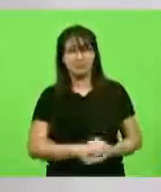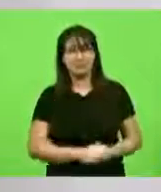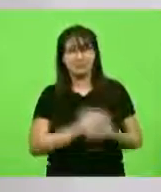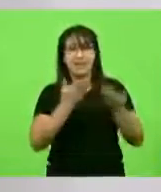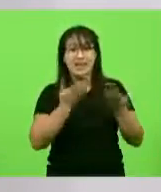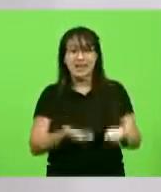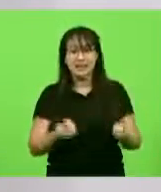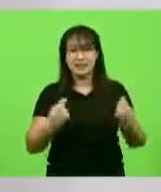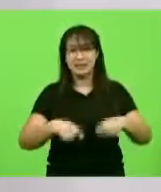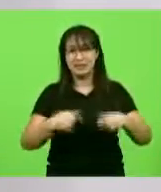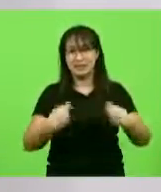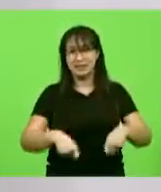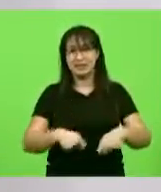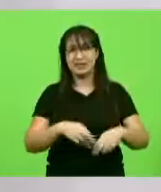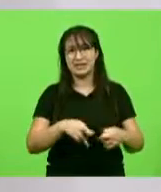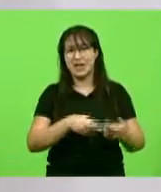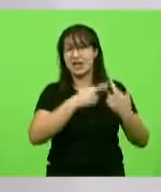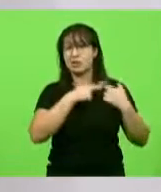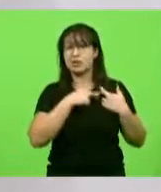responsabilidade,